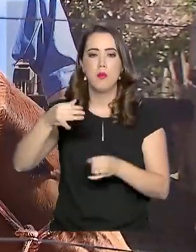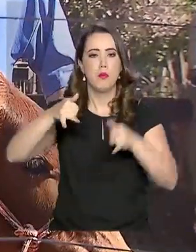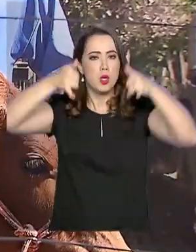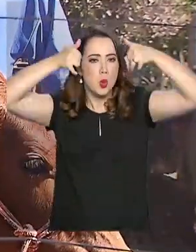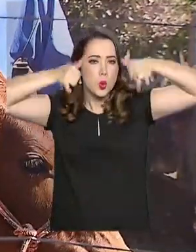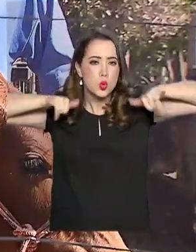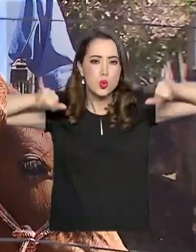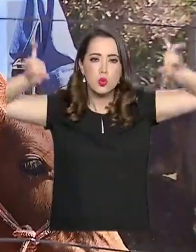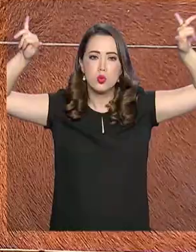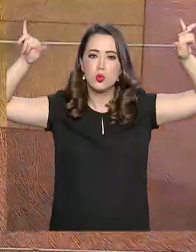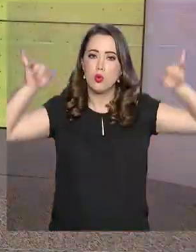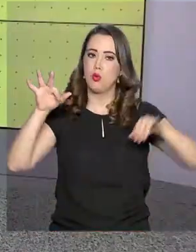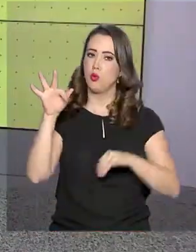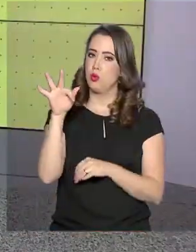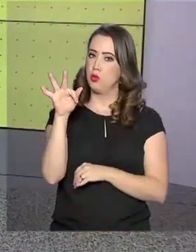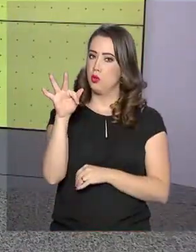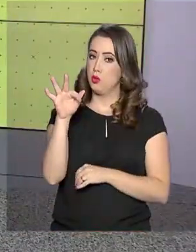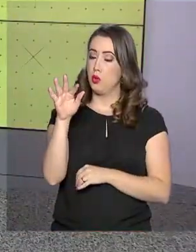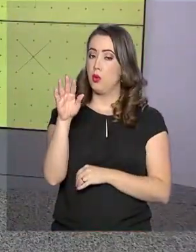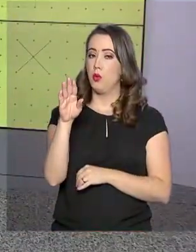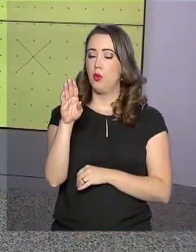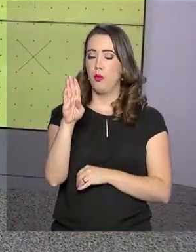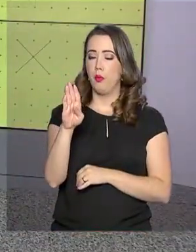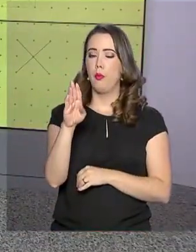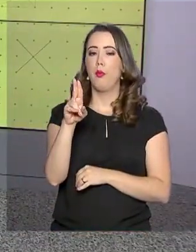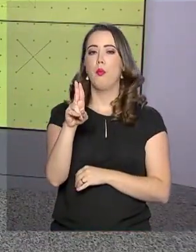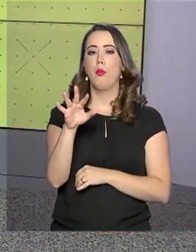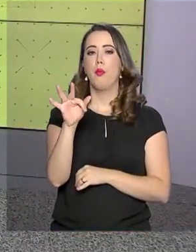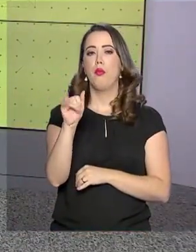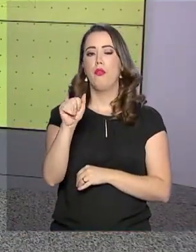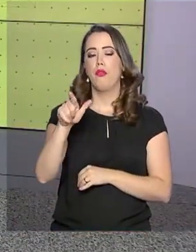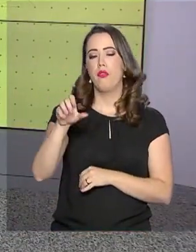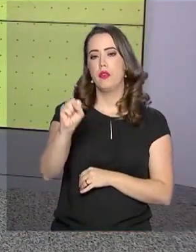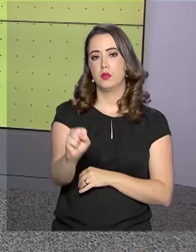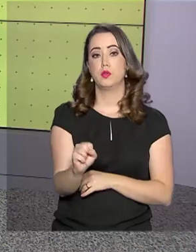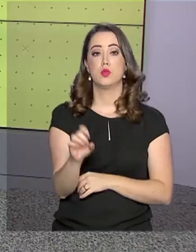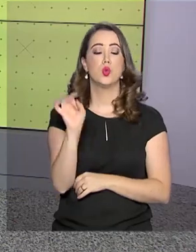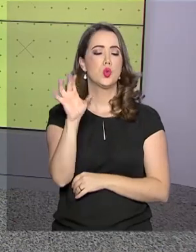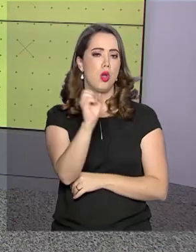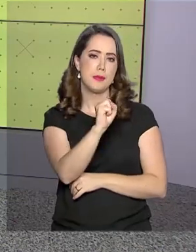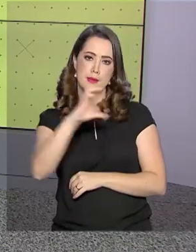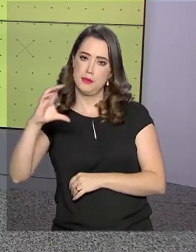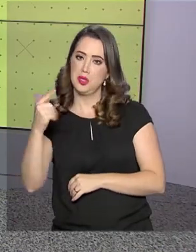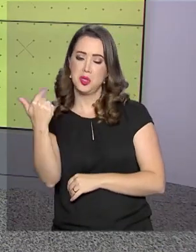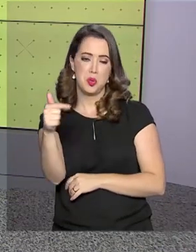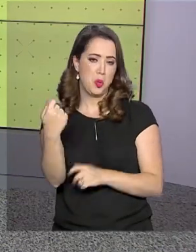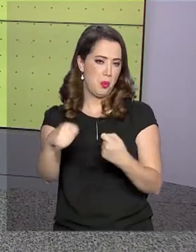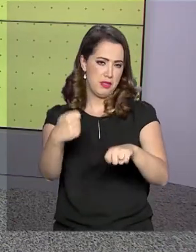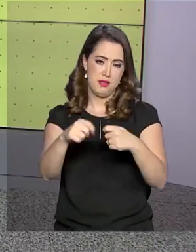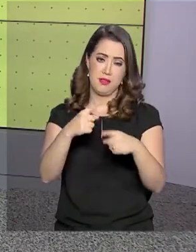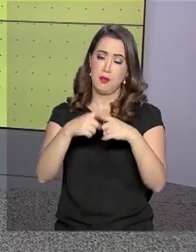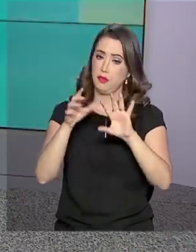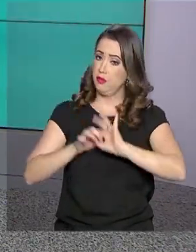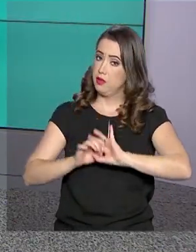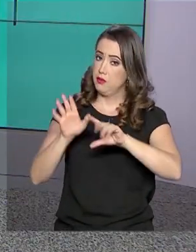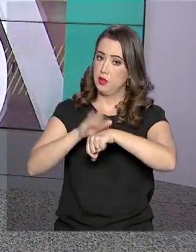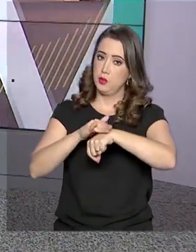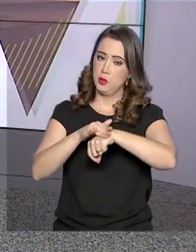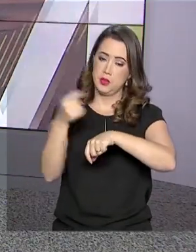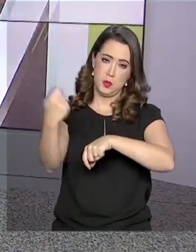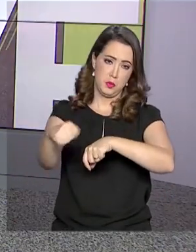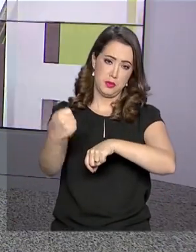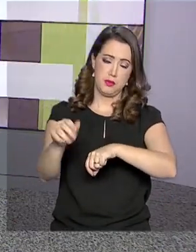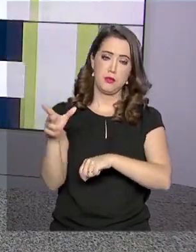bubalinos ou búfalos. Santa Catarina é o único estado que não vacina mais, pois é considerado livre da doença sem